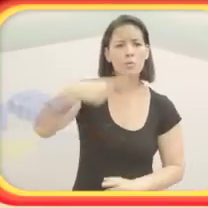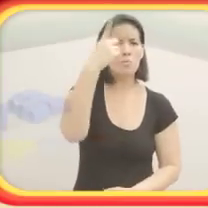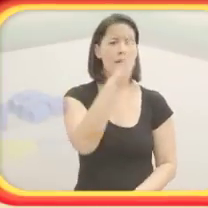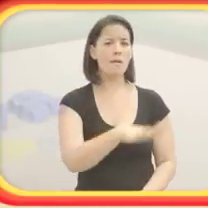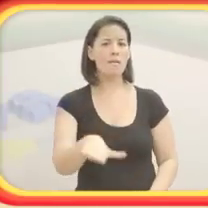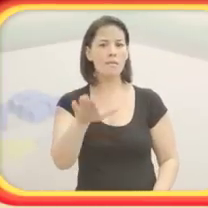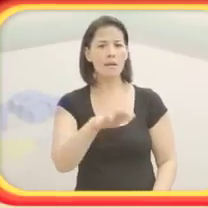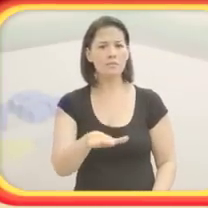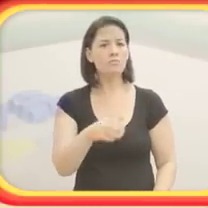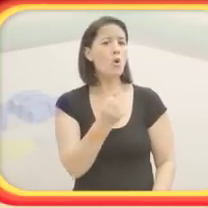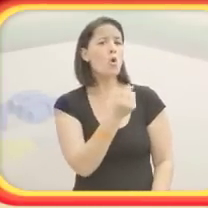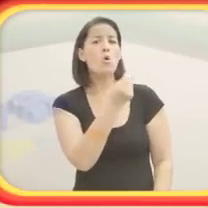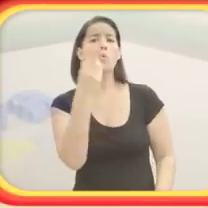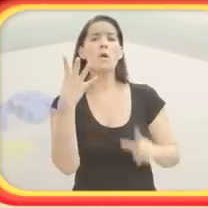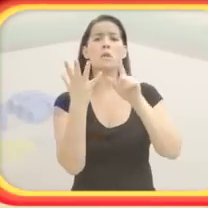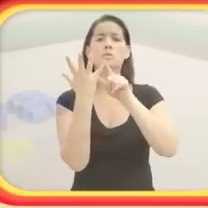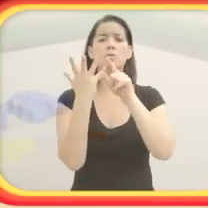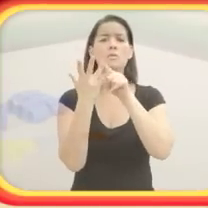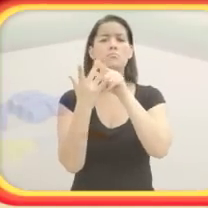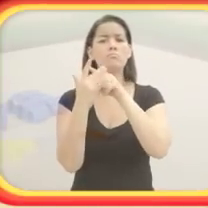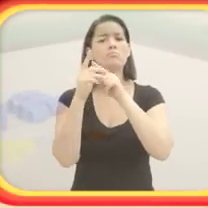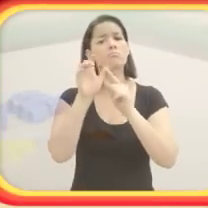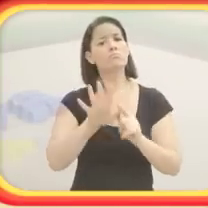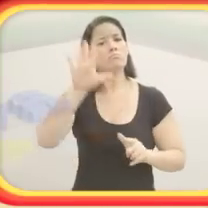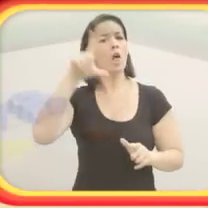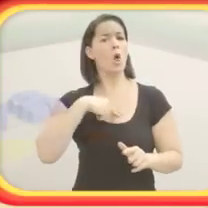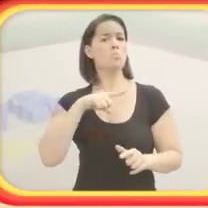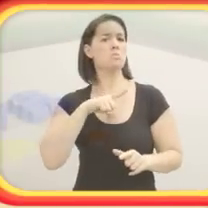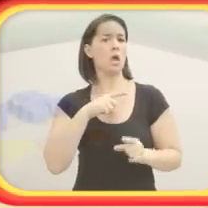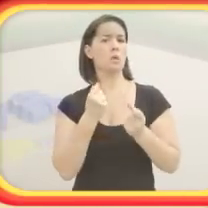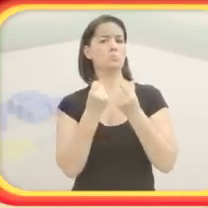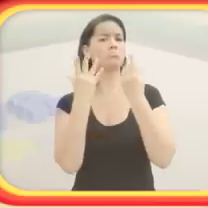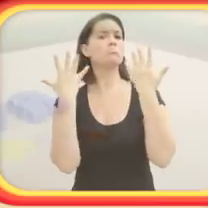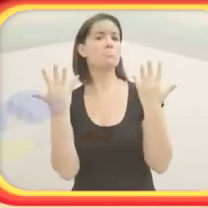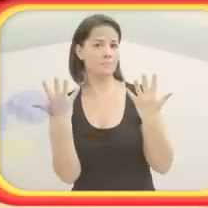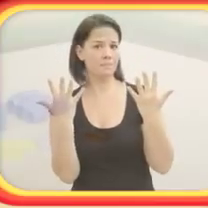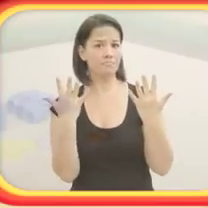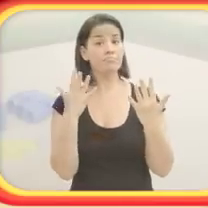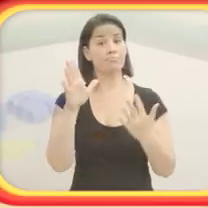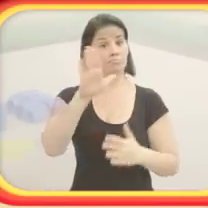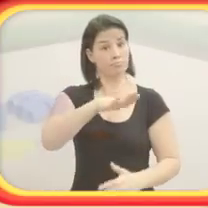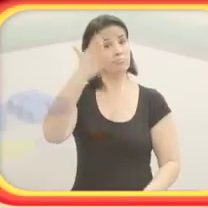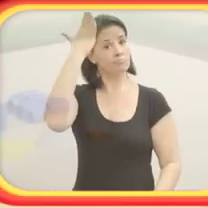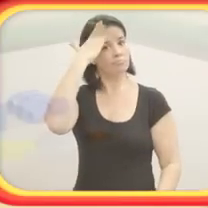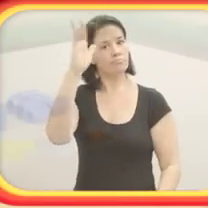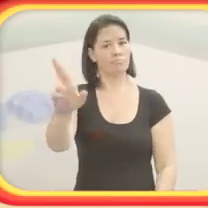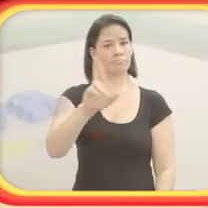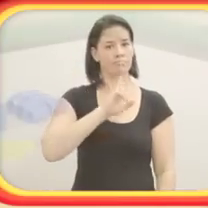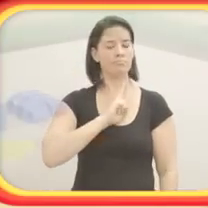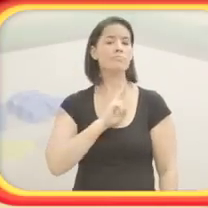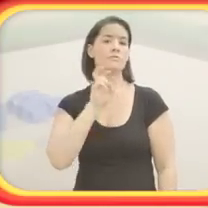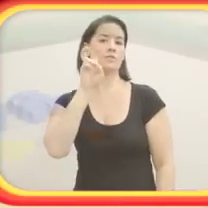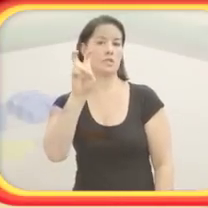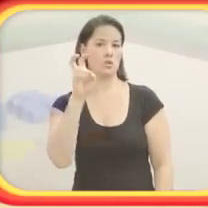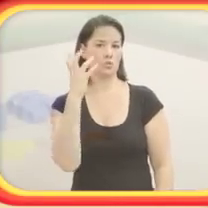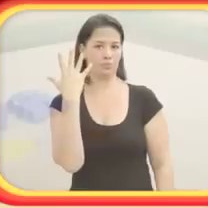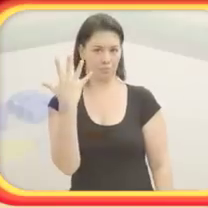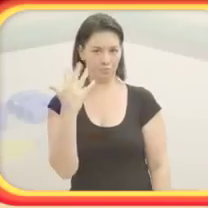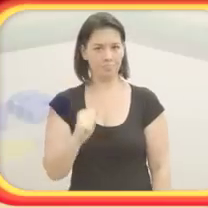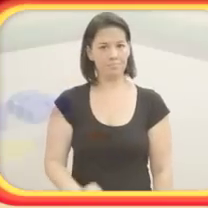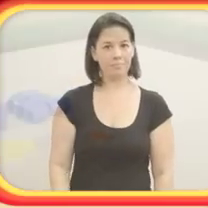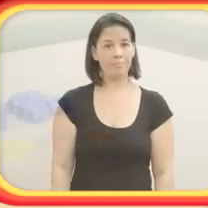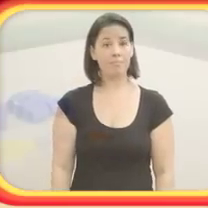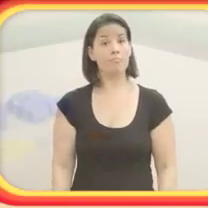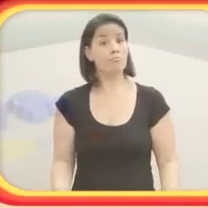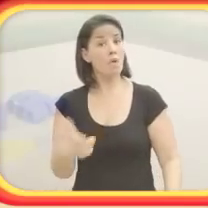Quantos dedos levantados eu tenho aqui? Com a mão esquerda aberta. E criança saiba essa sequência até o cinco, tá? O que